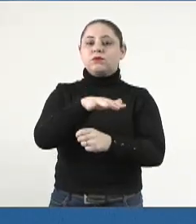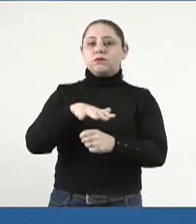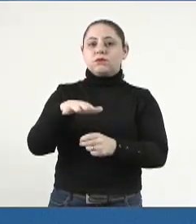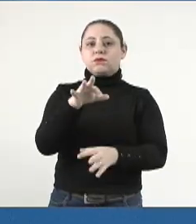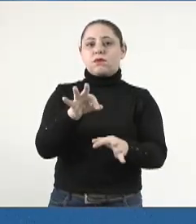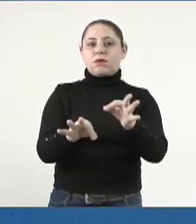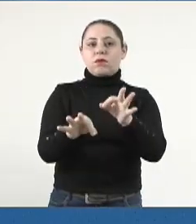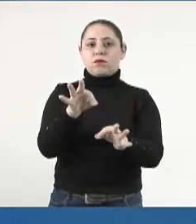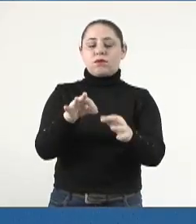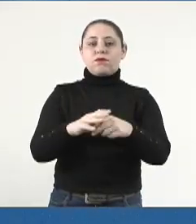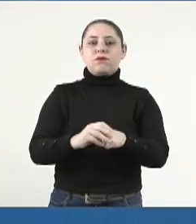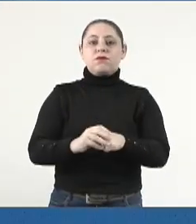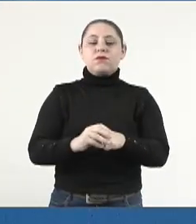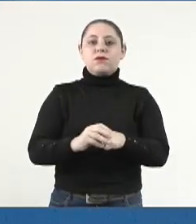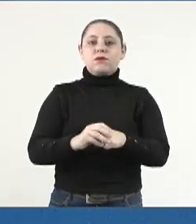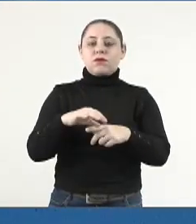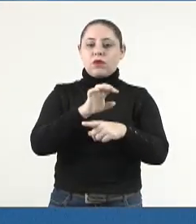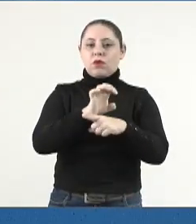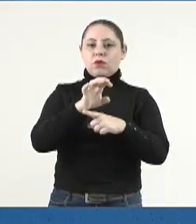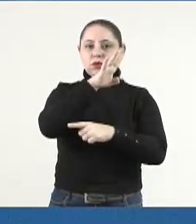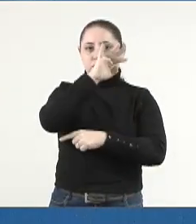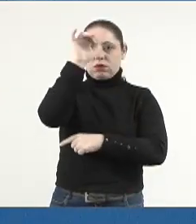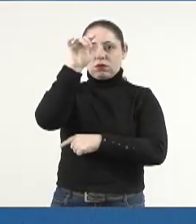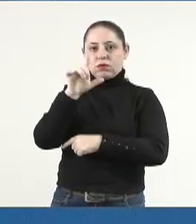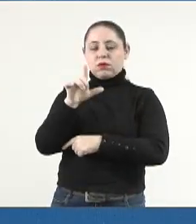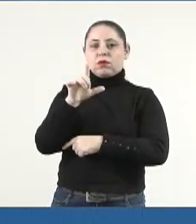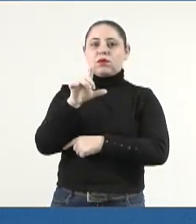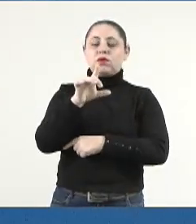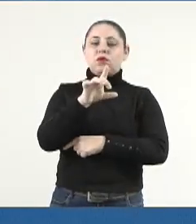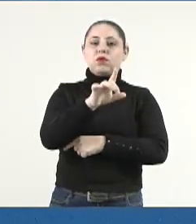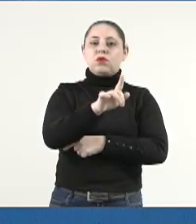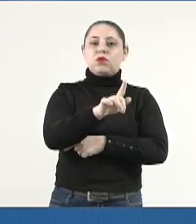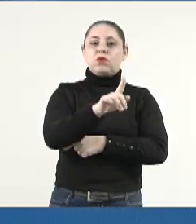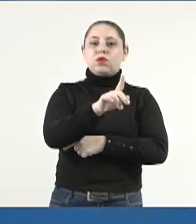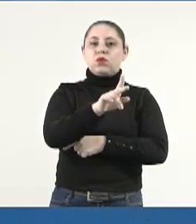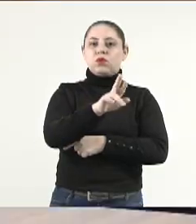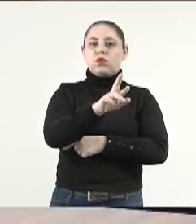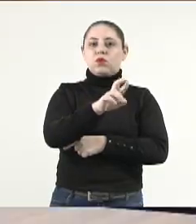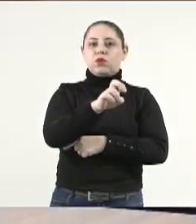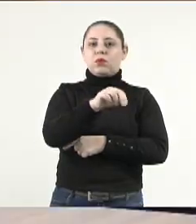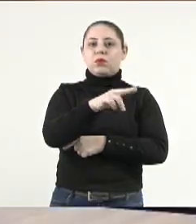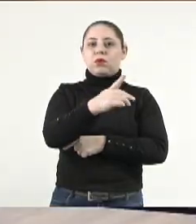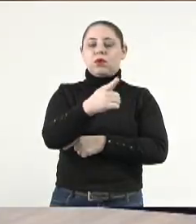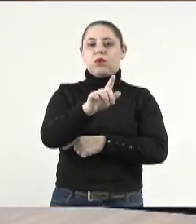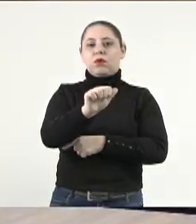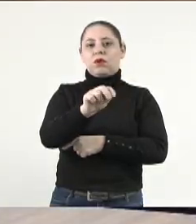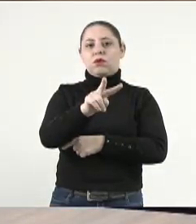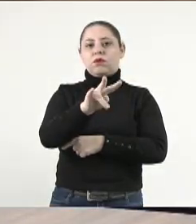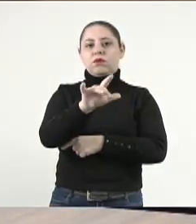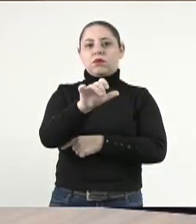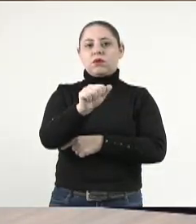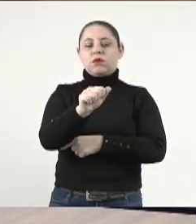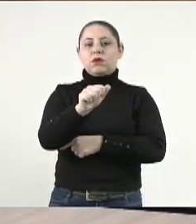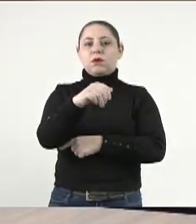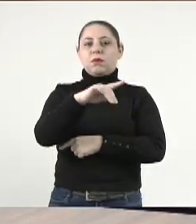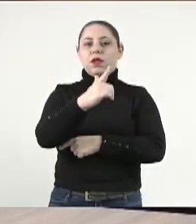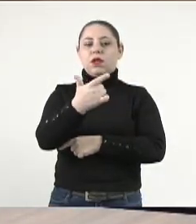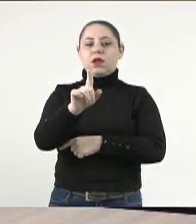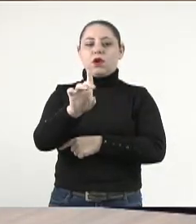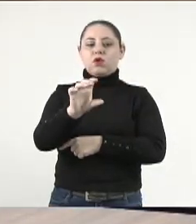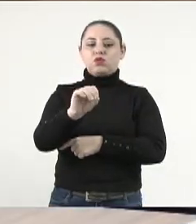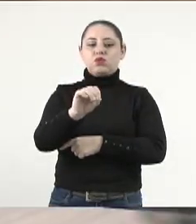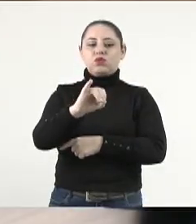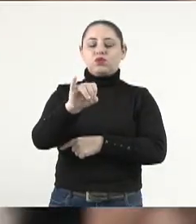do Estado do Mato Grosso do Sul, Dr. Romão Ávila Milhão Júnior,